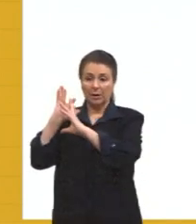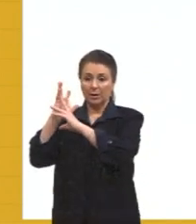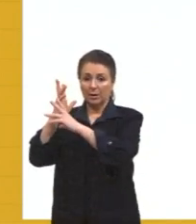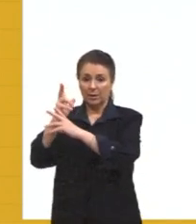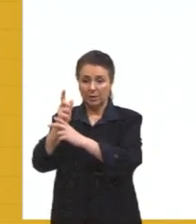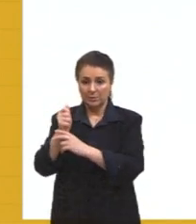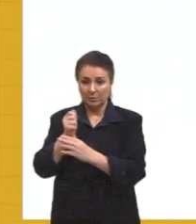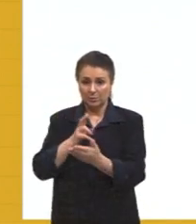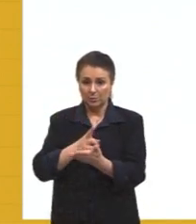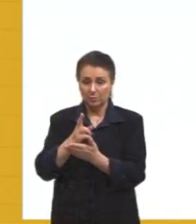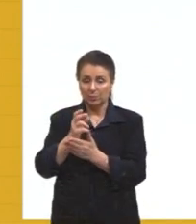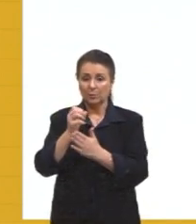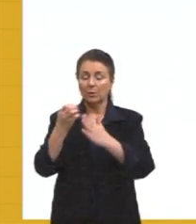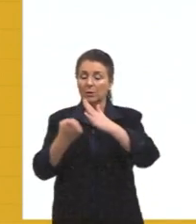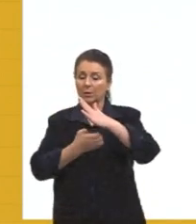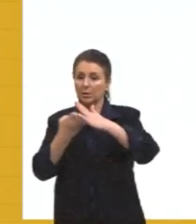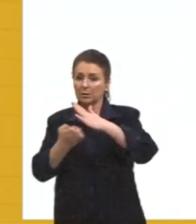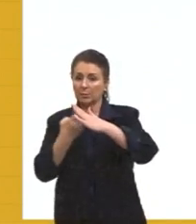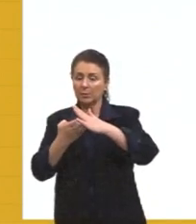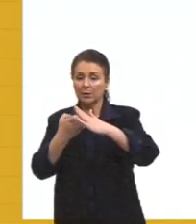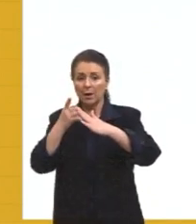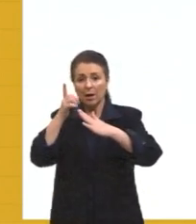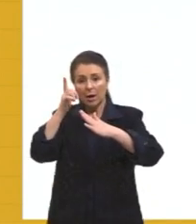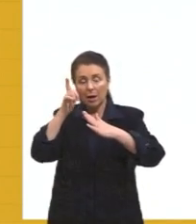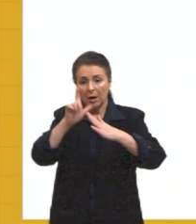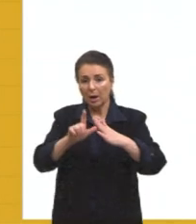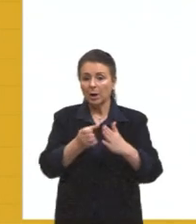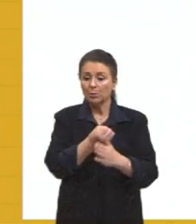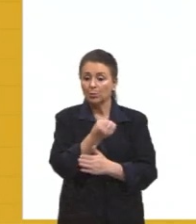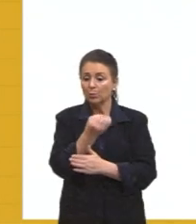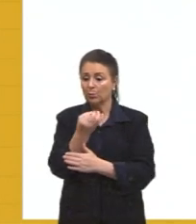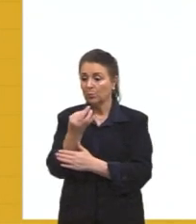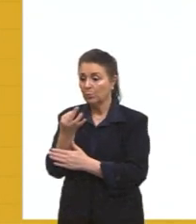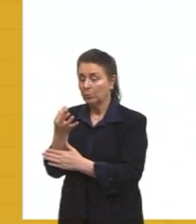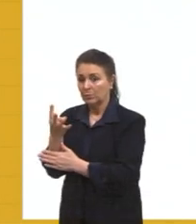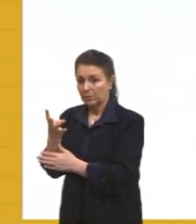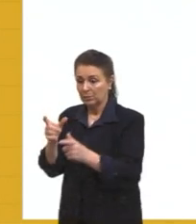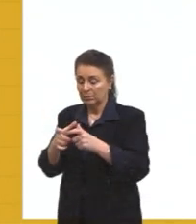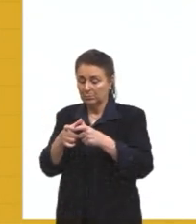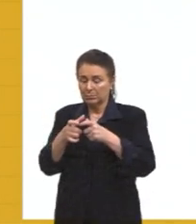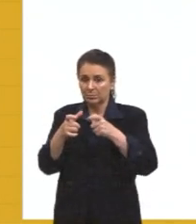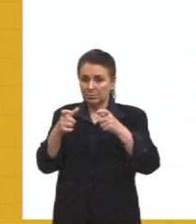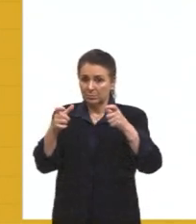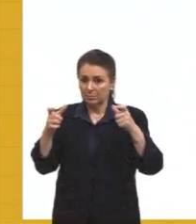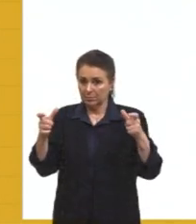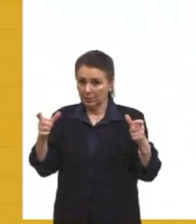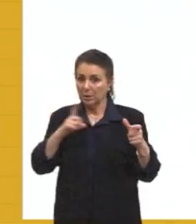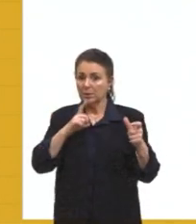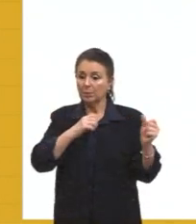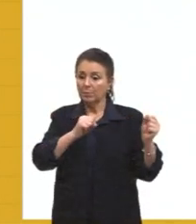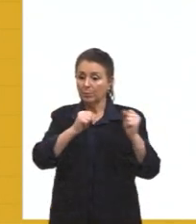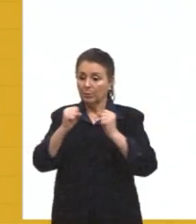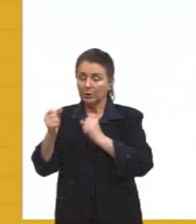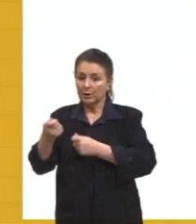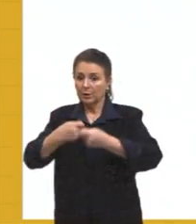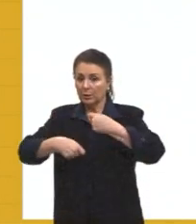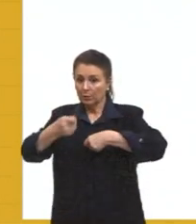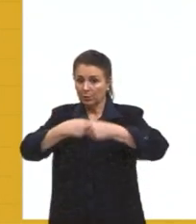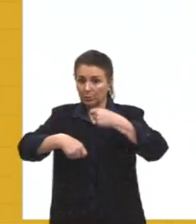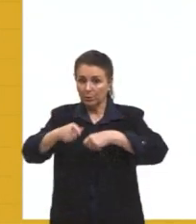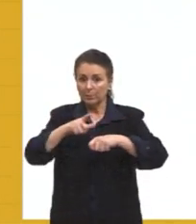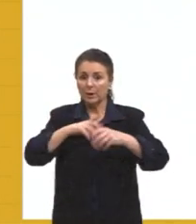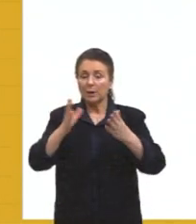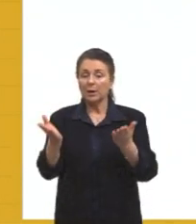as empresas começam a ganhar volume, começam a ter muito poder econômico e aí nós entramos na